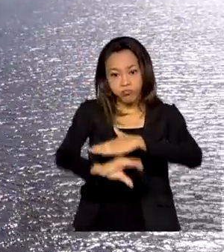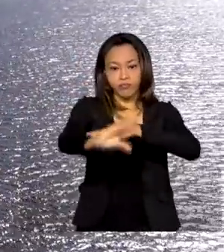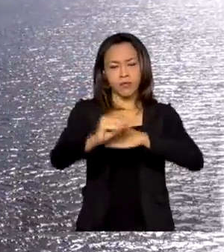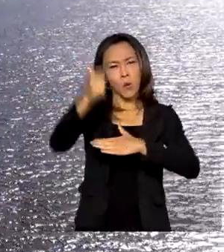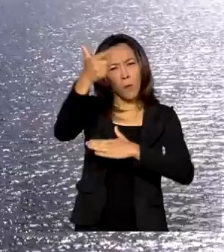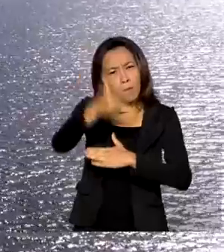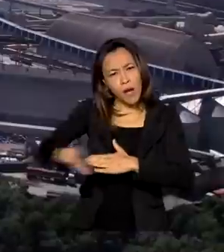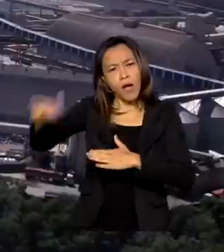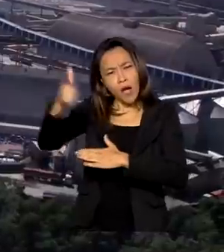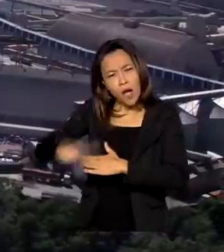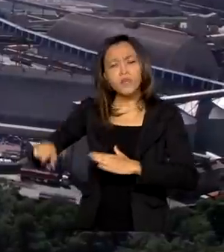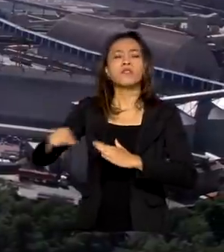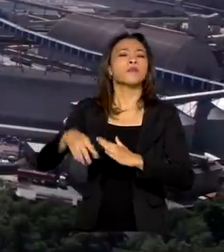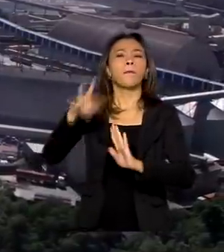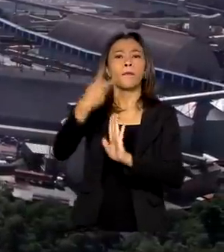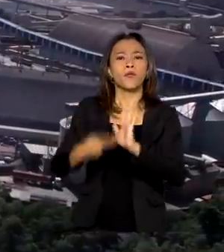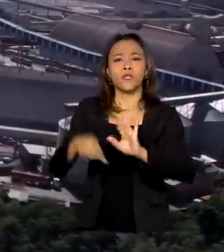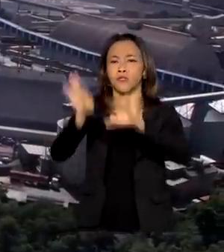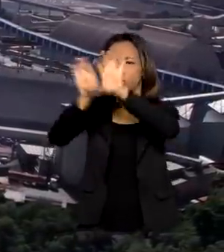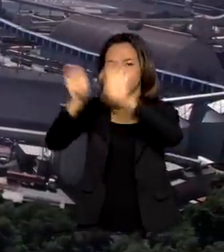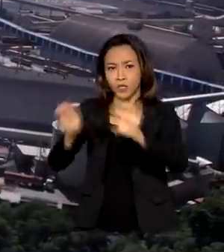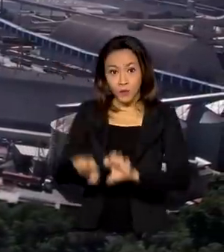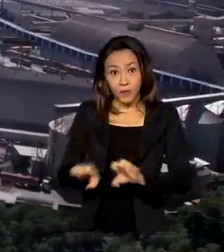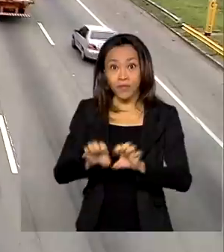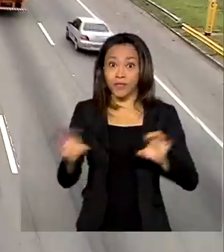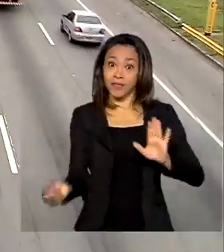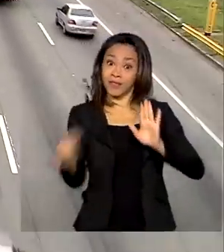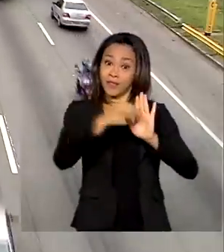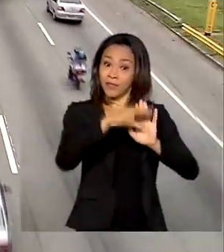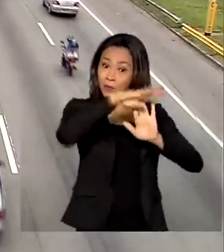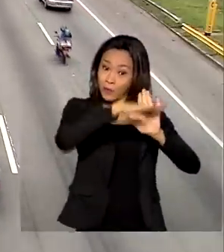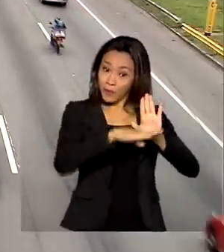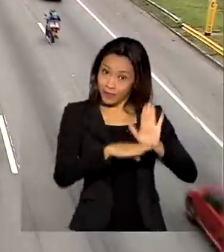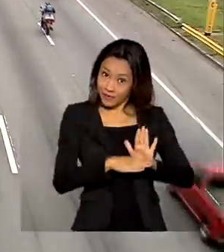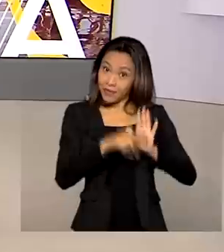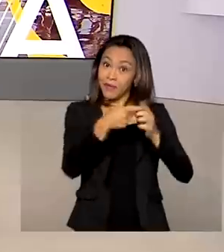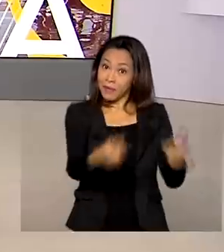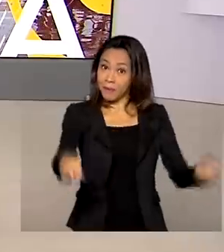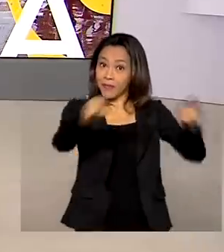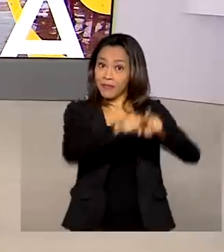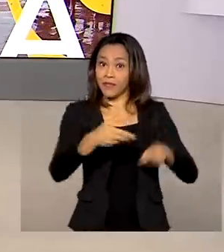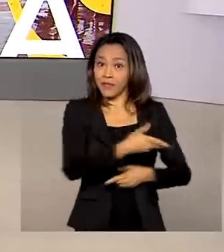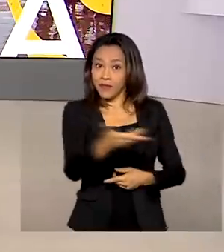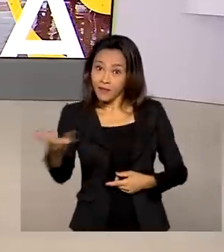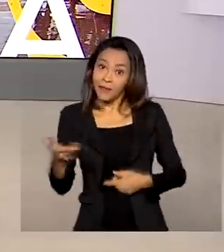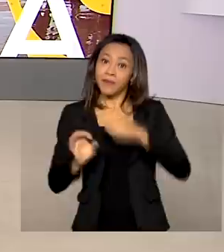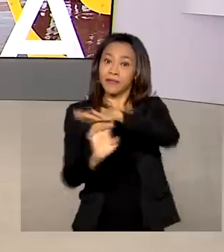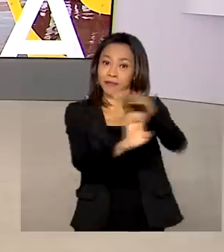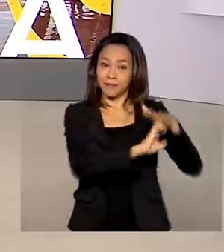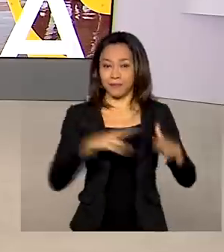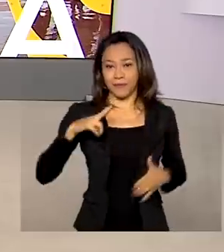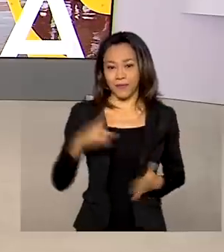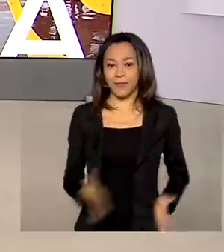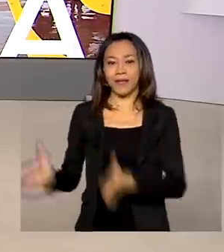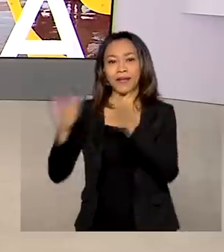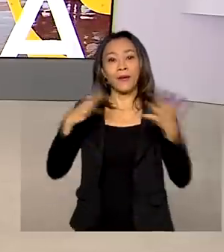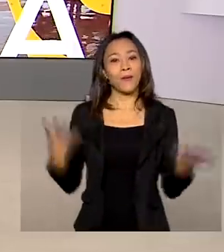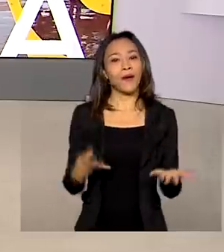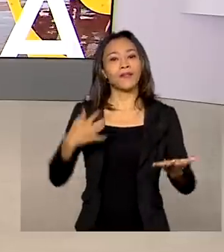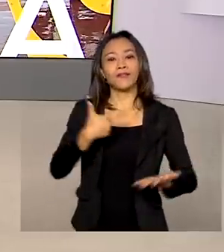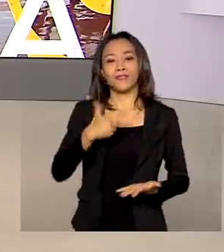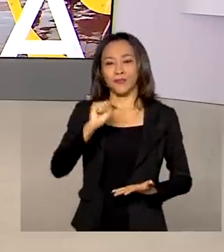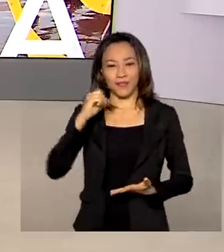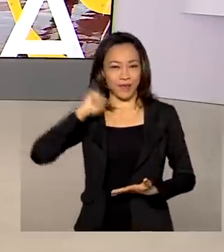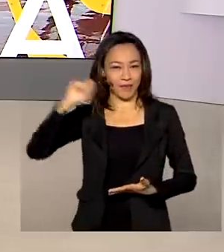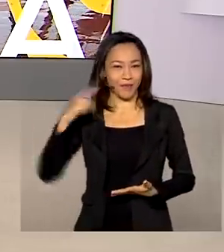projetos de infraestrutura no programa de parcerias com a iniciativa privada. Quarta-feira, 28 de abril,